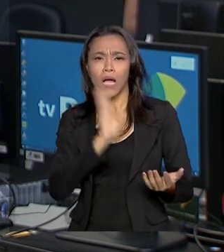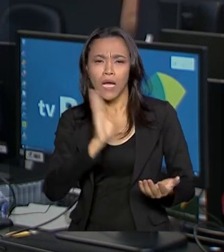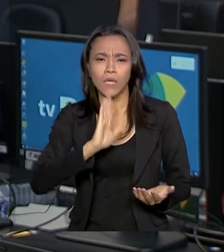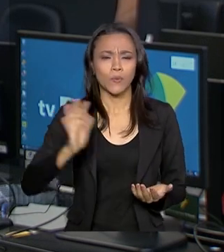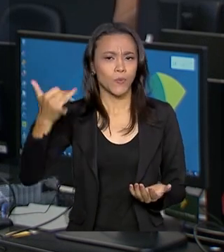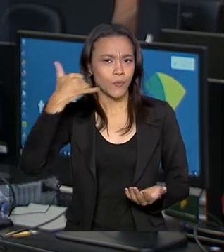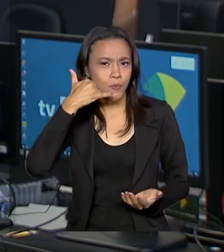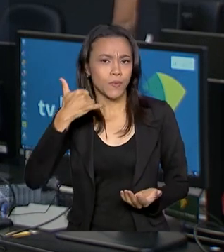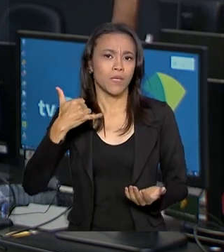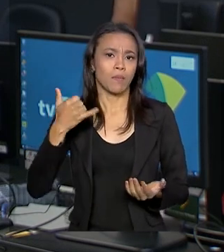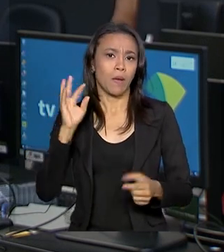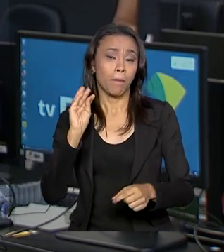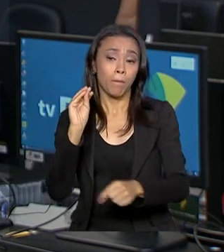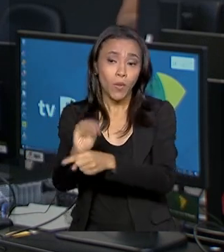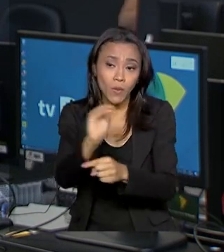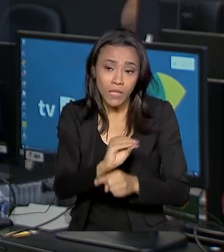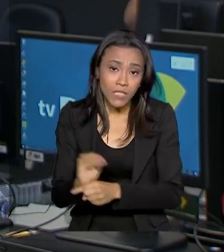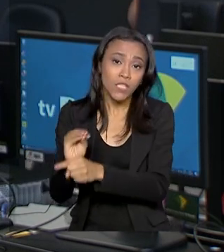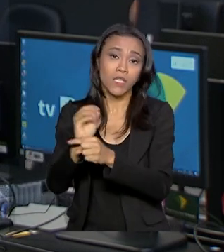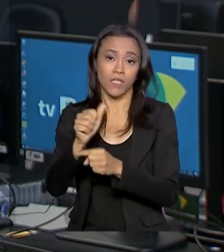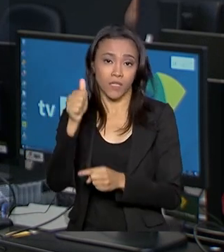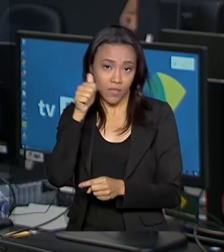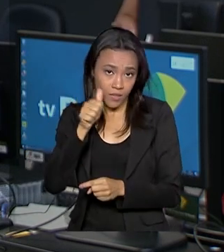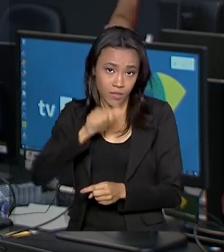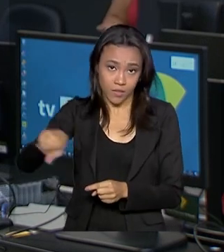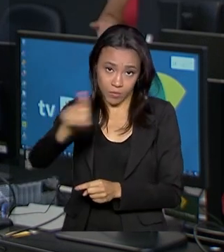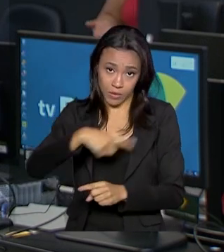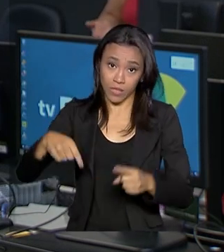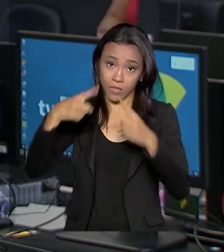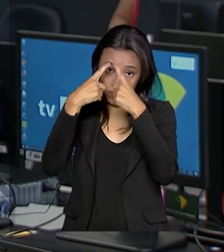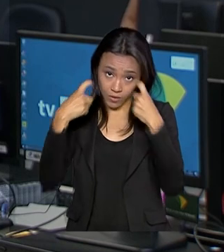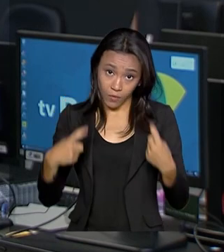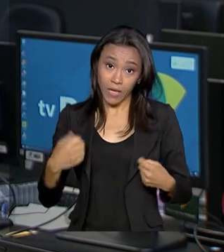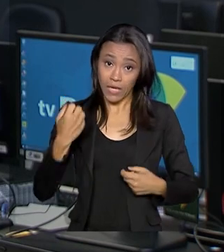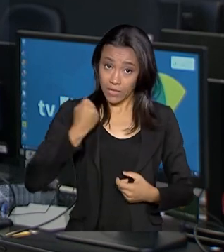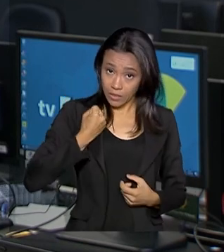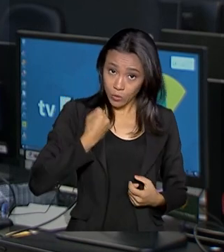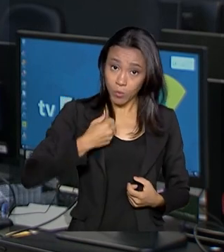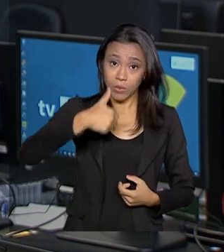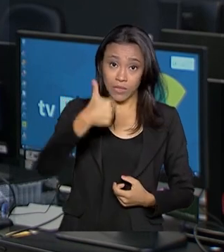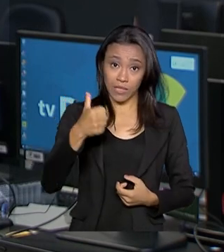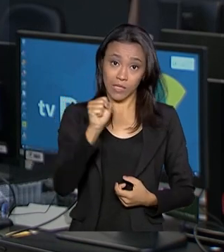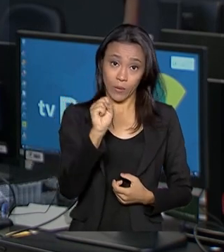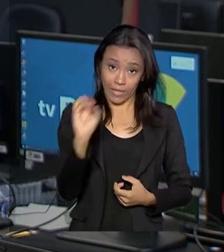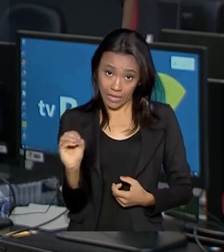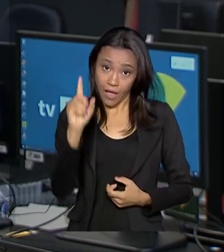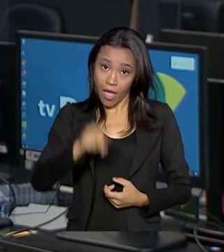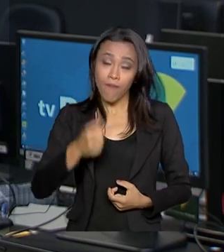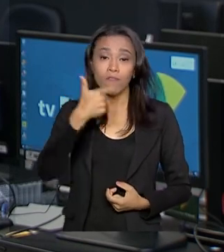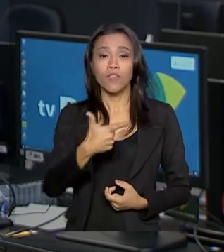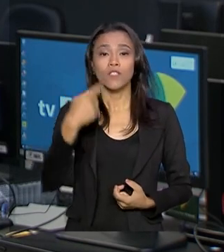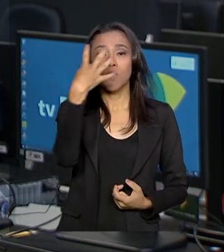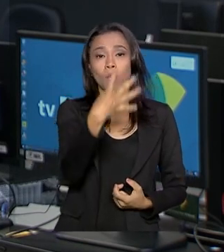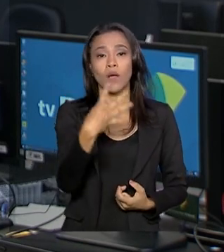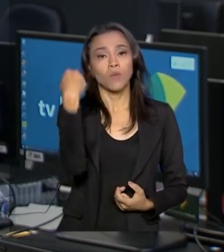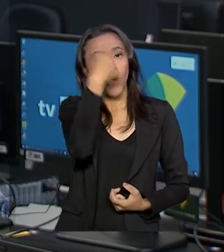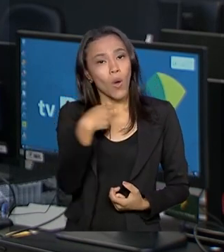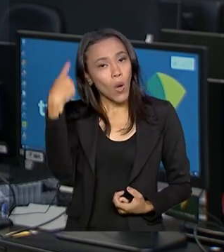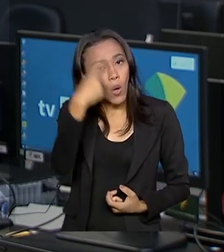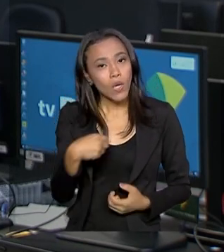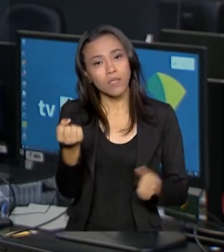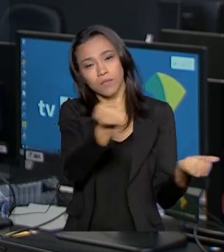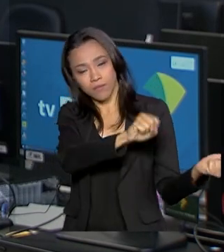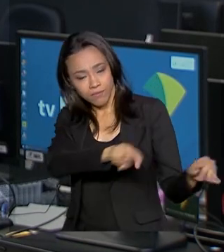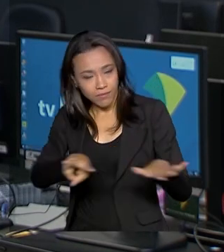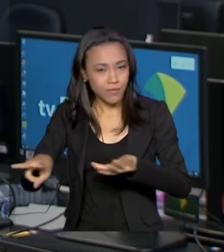estabelecendo medidas protetivas de acolhimento das vítimas. O Disque 180 funciona 24 horas por dia, nos sete dias da